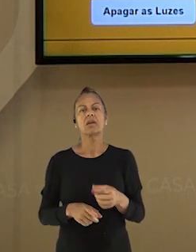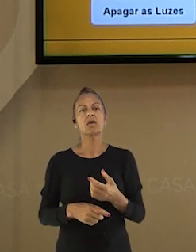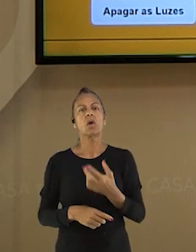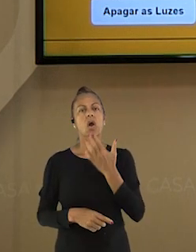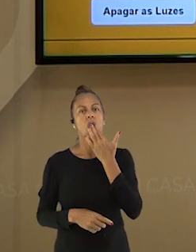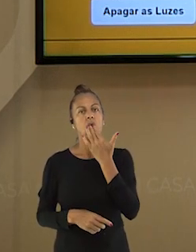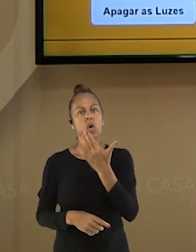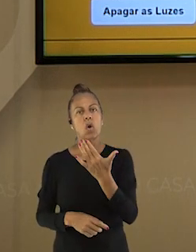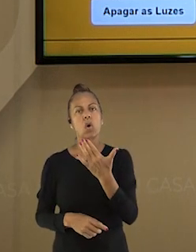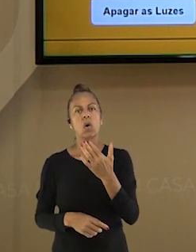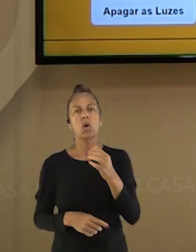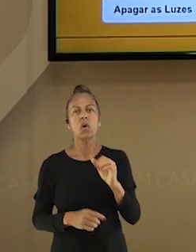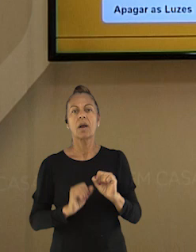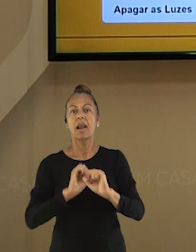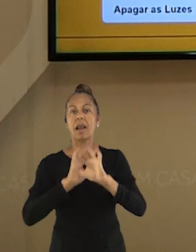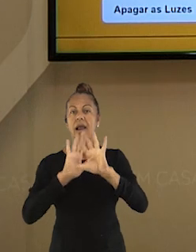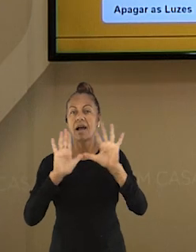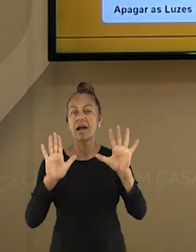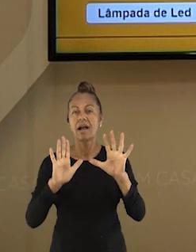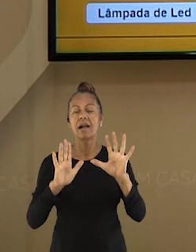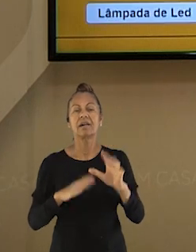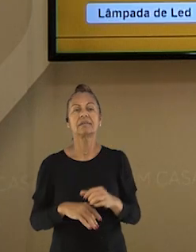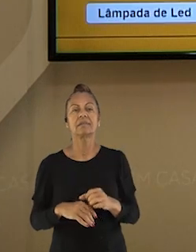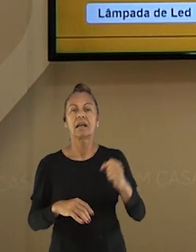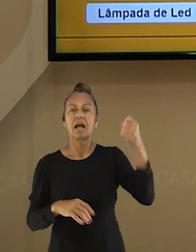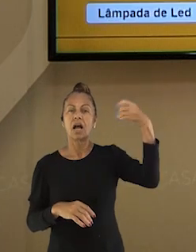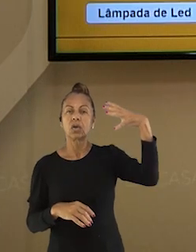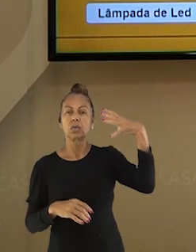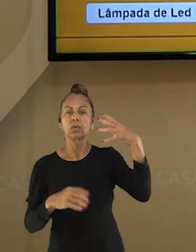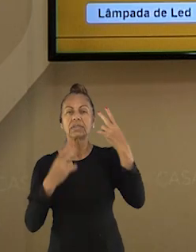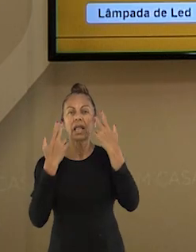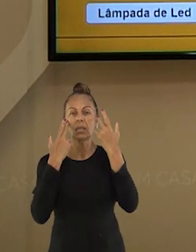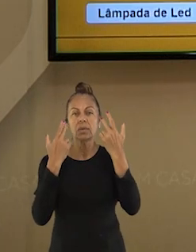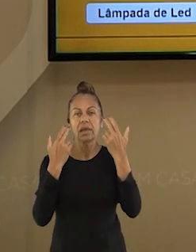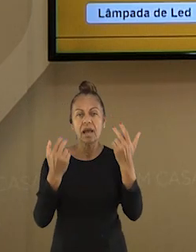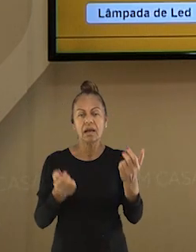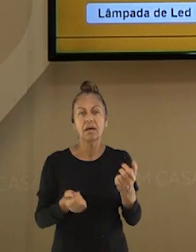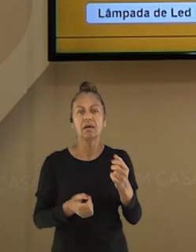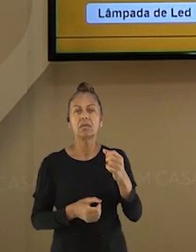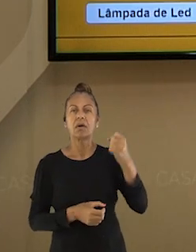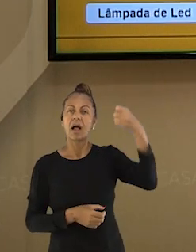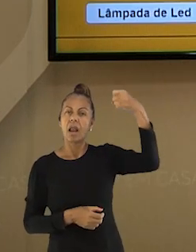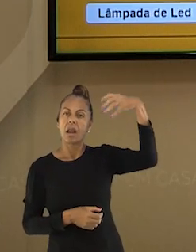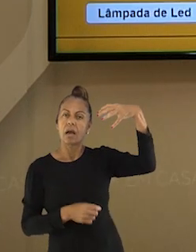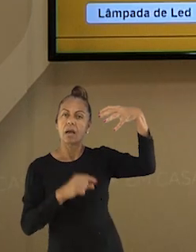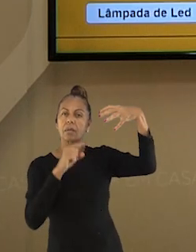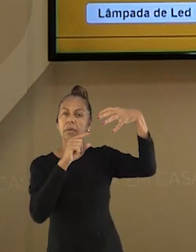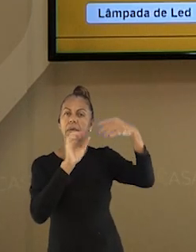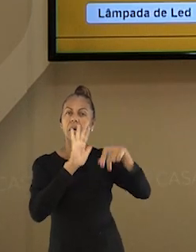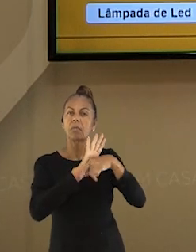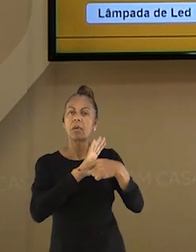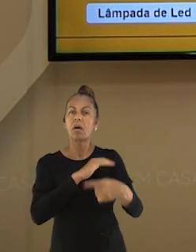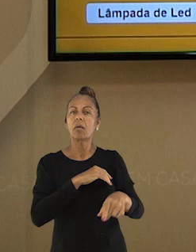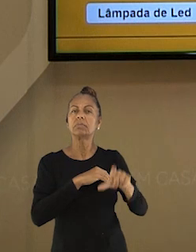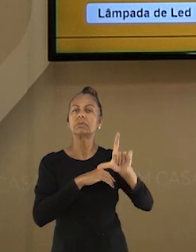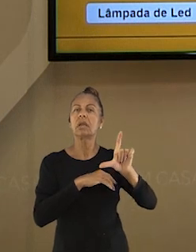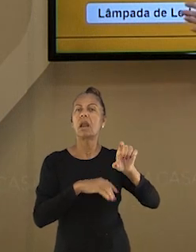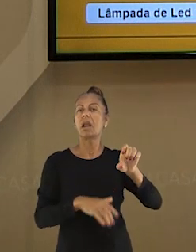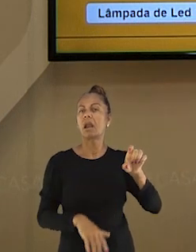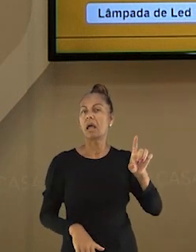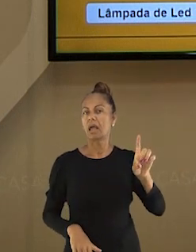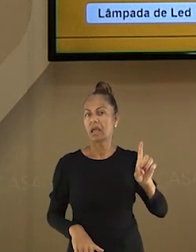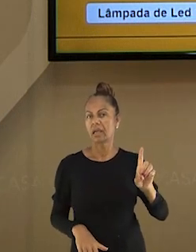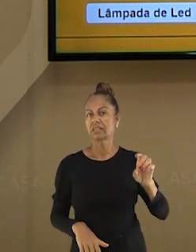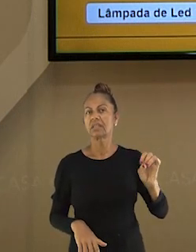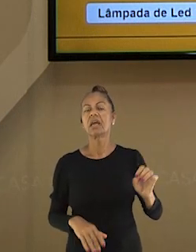cotidiano. Investir também em cores claras, luz natural e